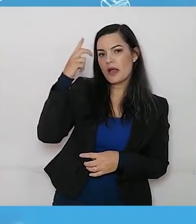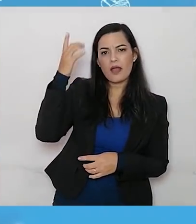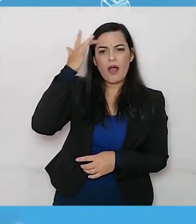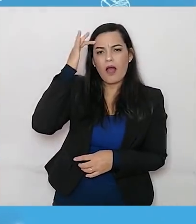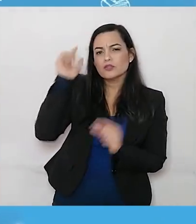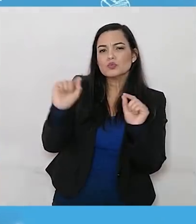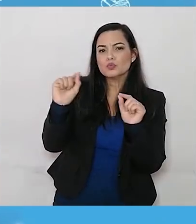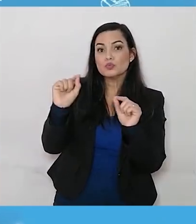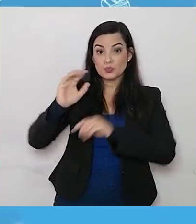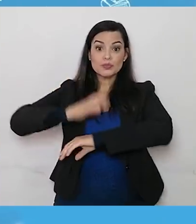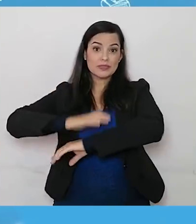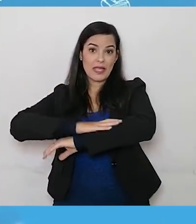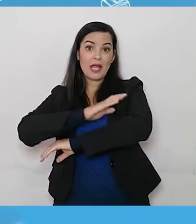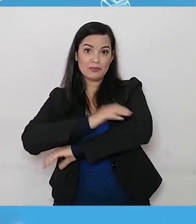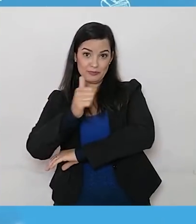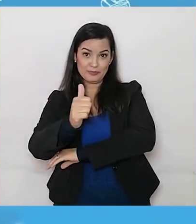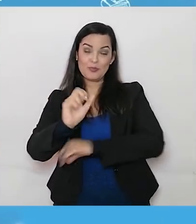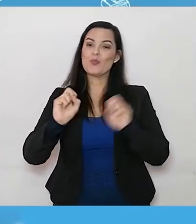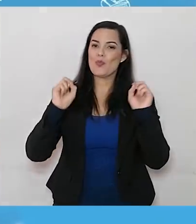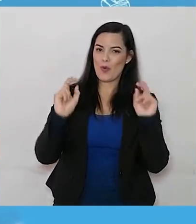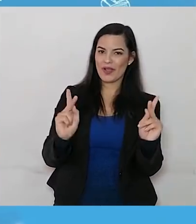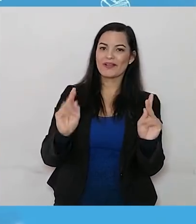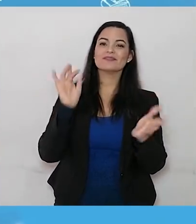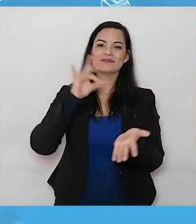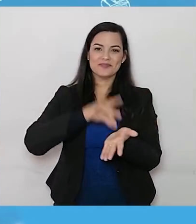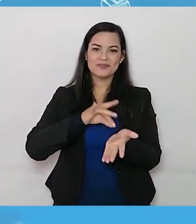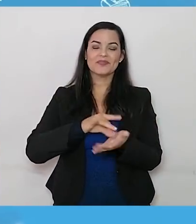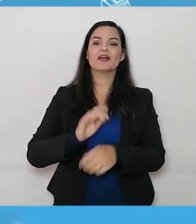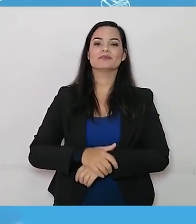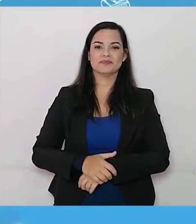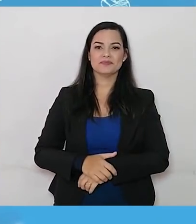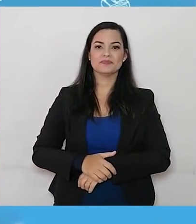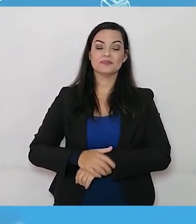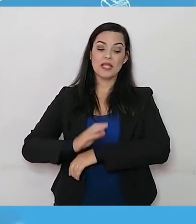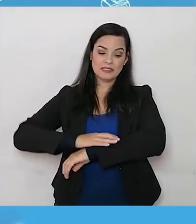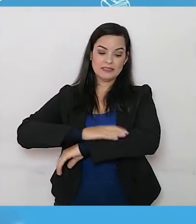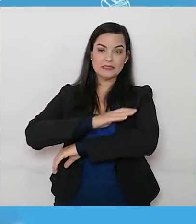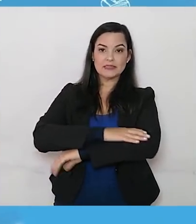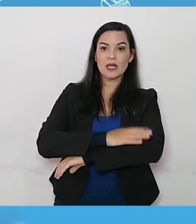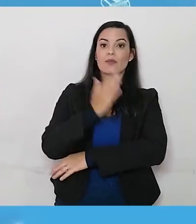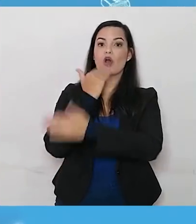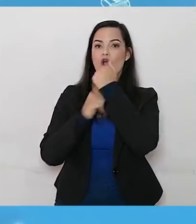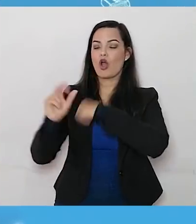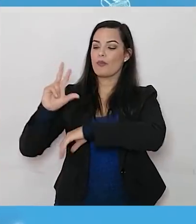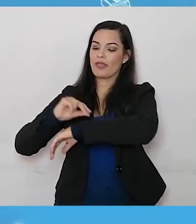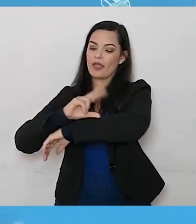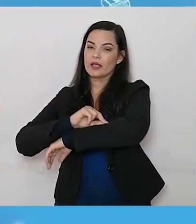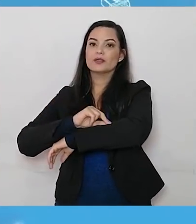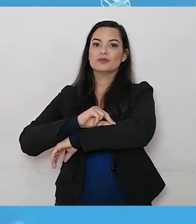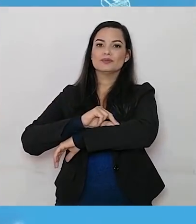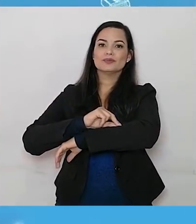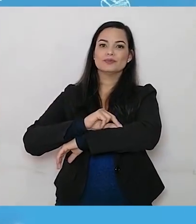O sapo? Muito bem! O sapo come o grilo, se alimenta do grilo.